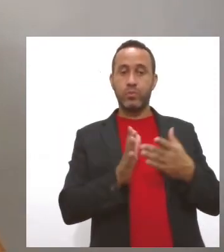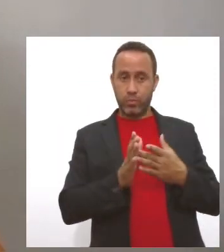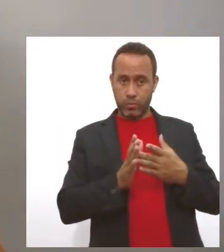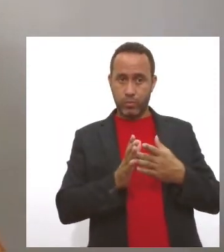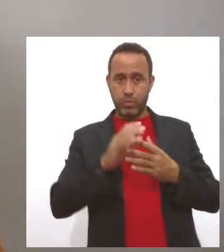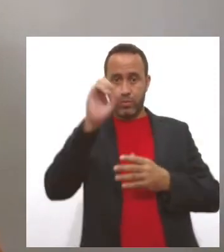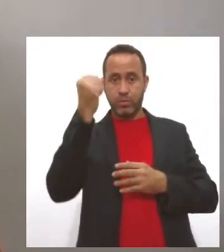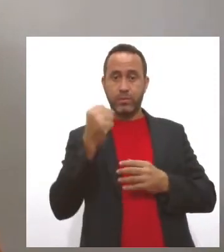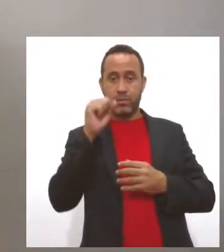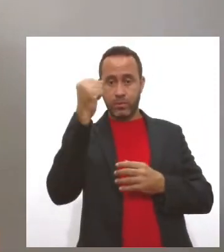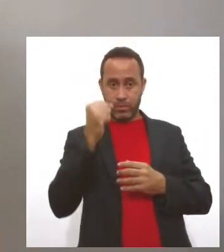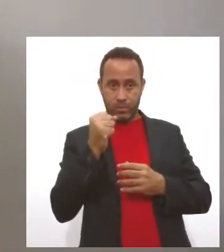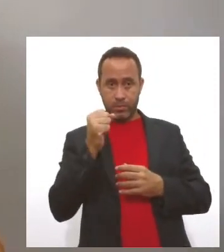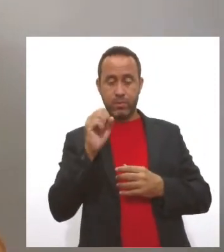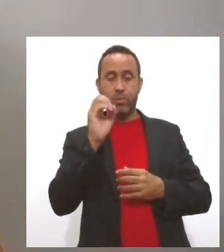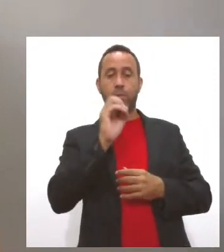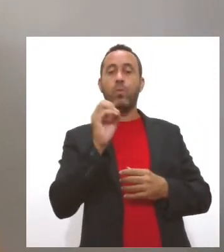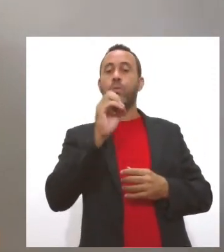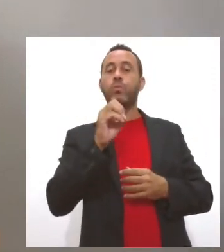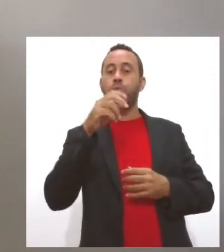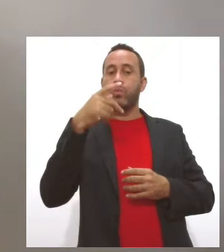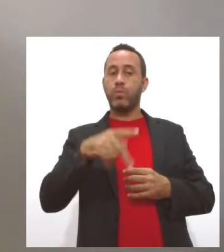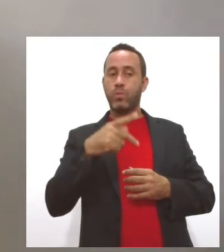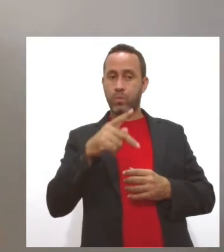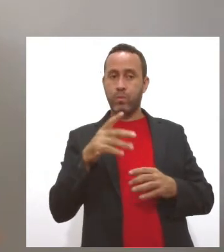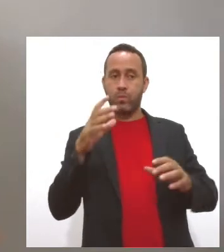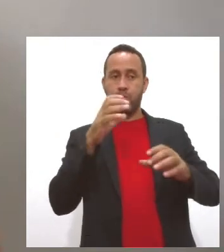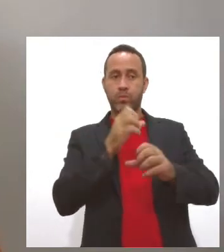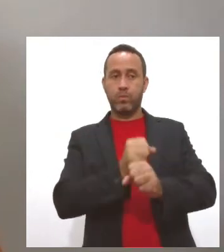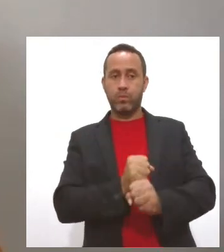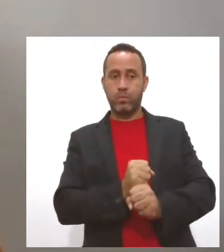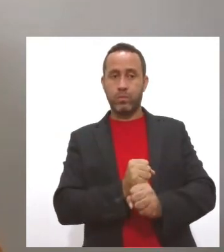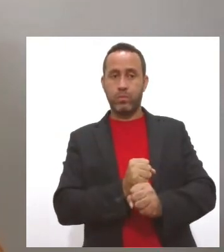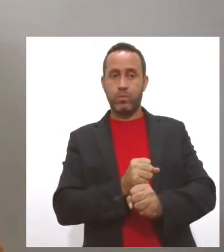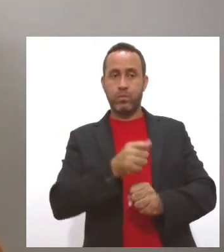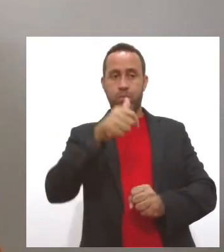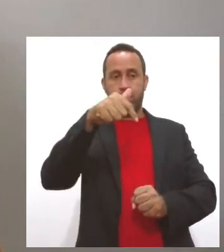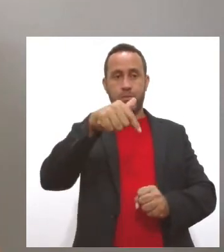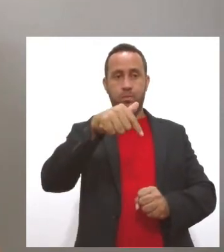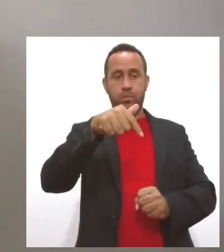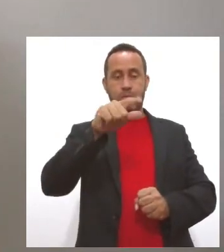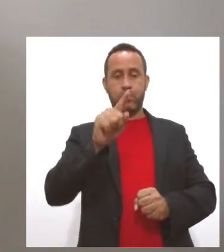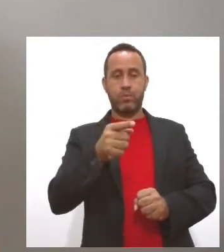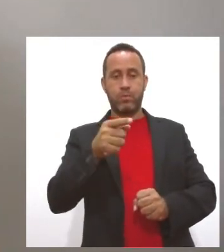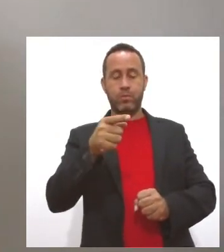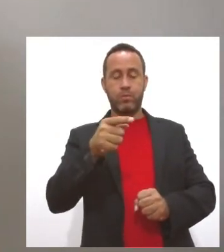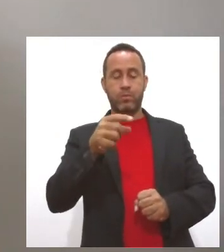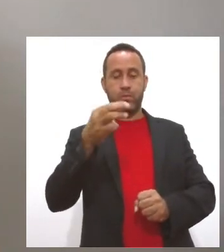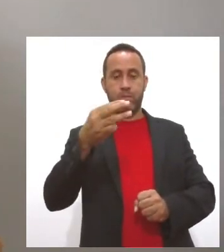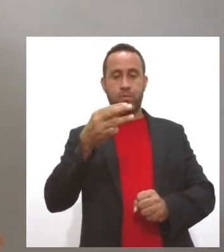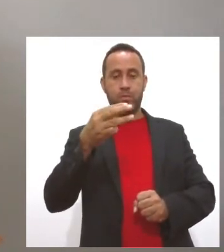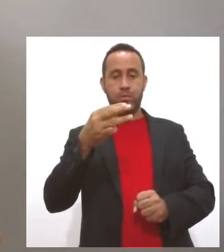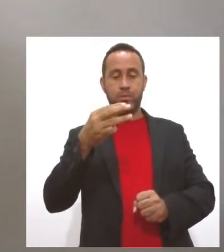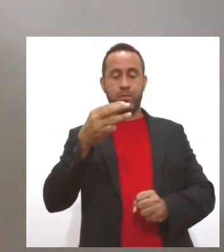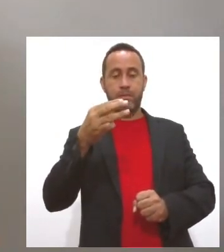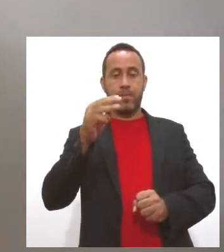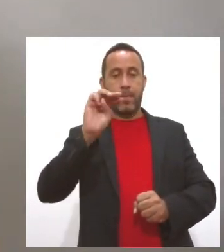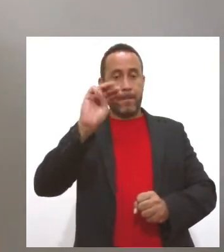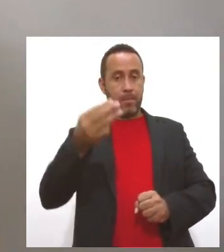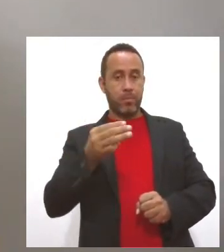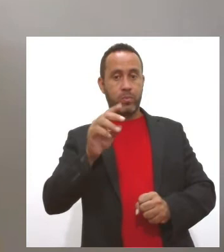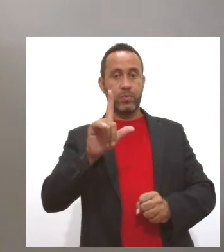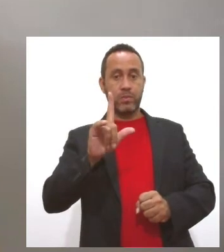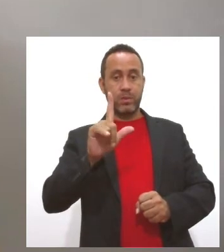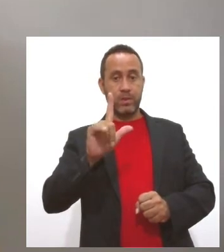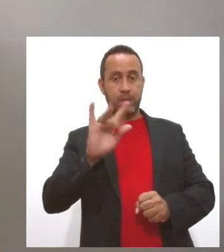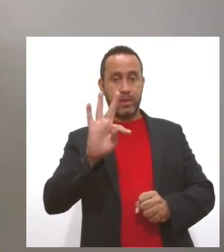Sergipe durante outubro deste ano somaram aproximadamente 70,3 milhões de litros, ou seja,